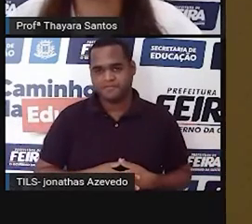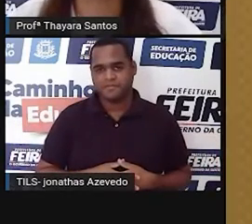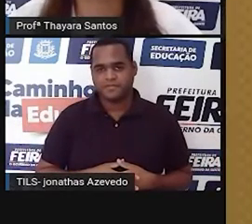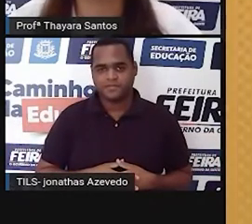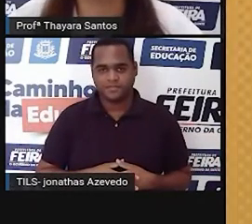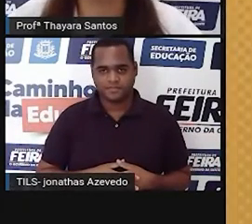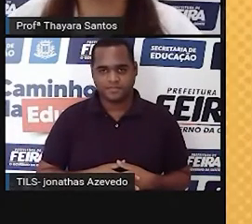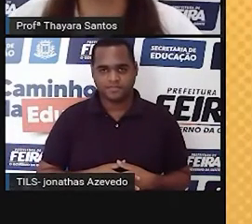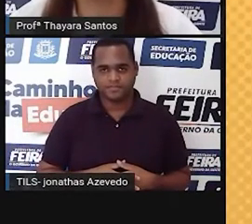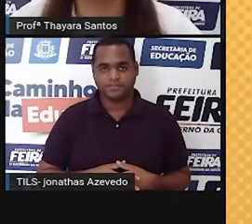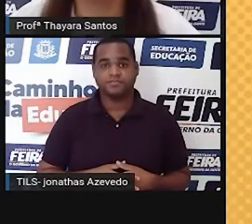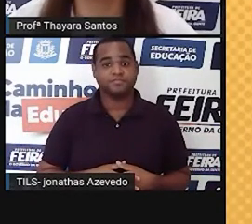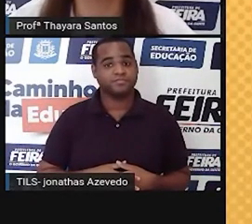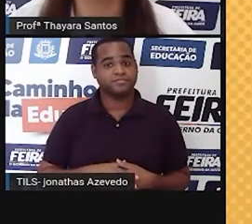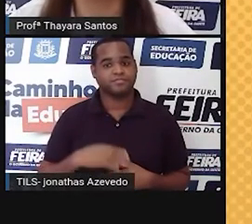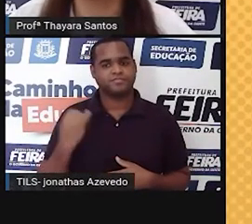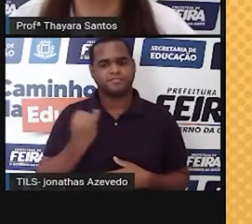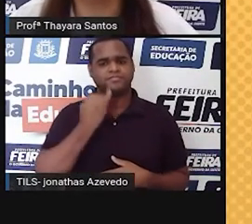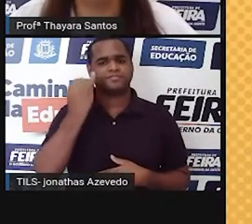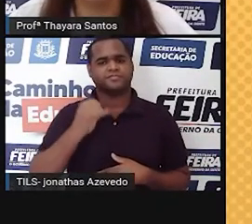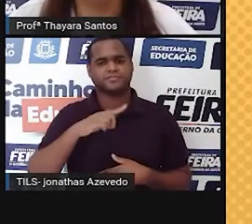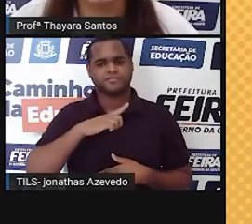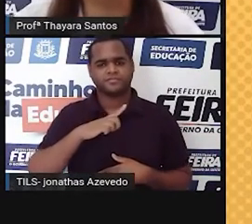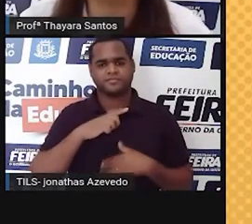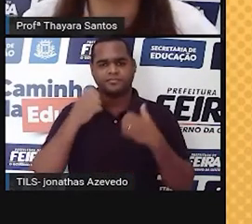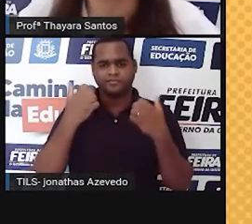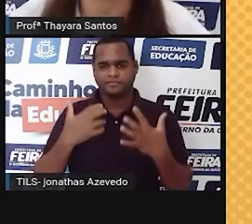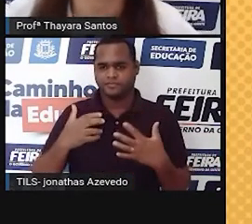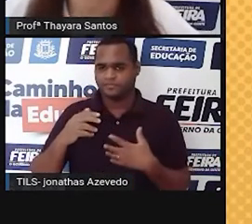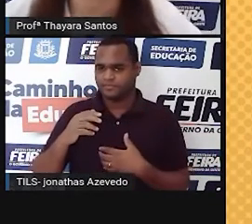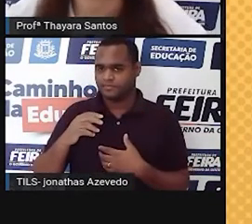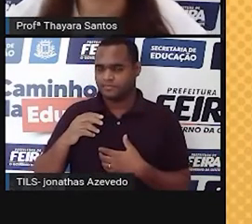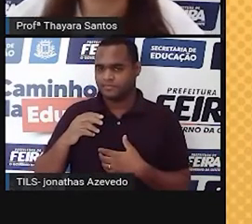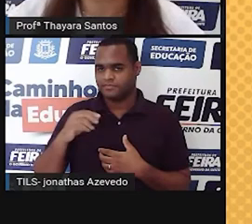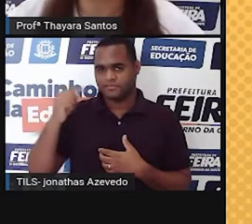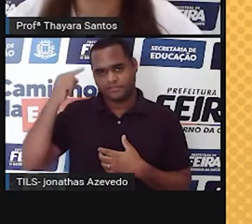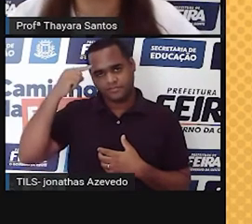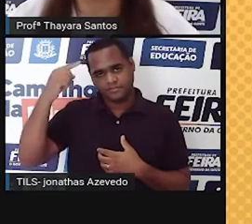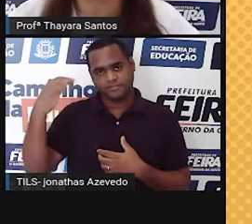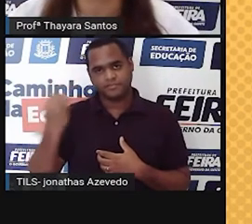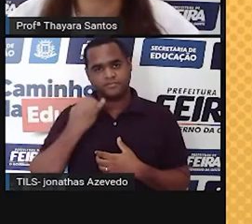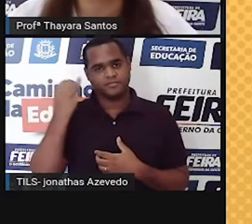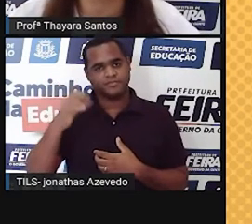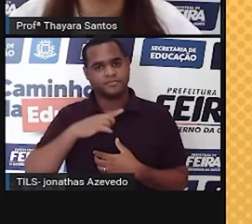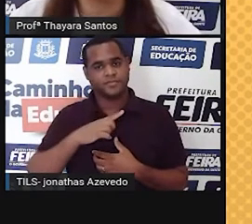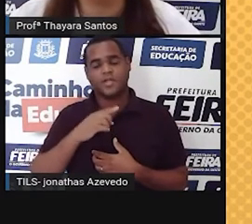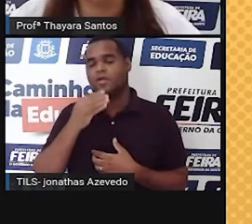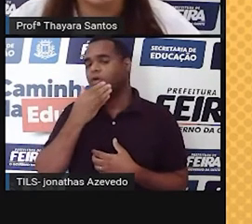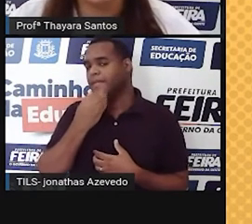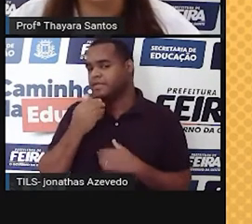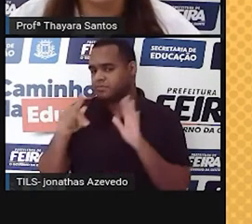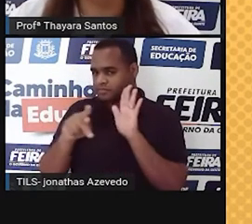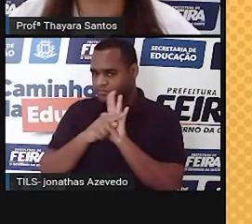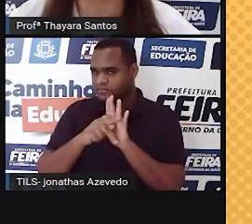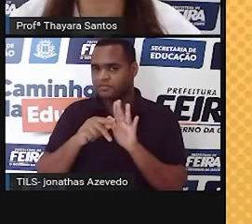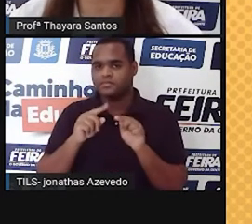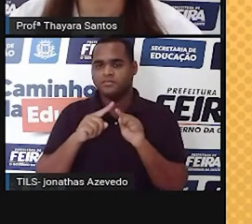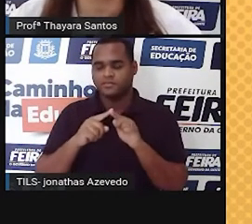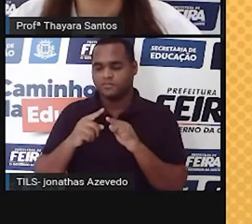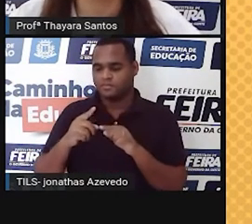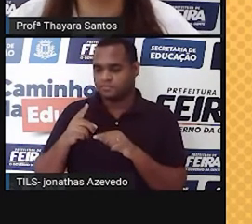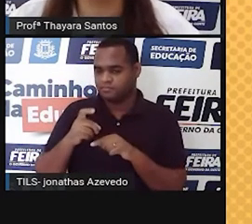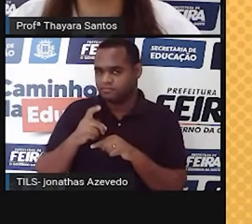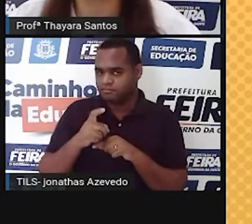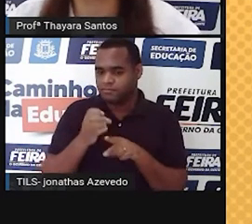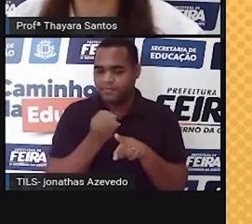E esse daqui, gente, é o gameta masculino, a célula reprodutiva masculina, que é o espermatozoide. A cada